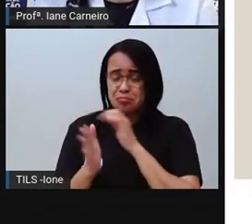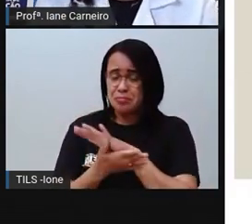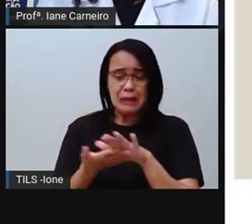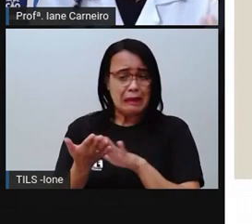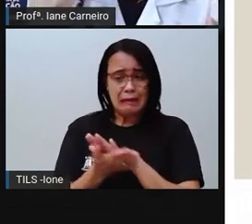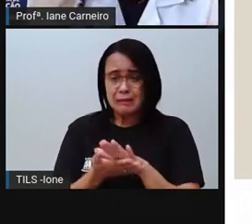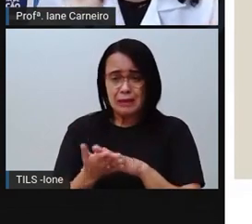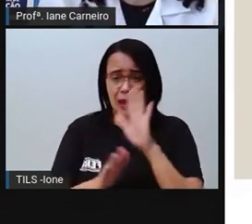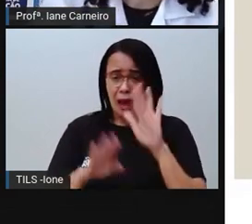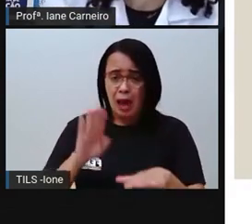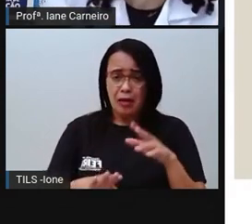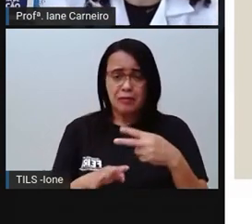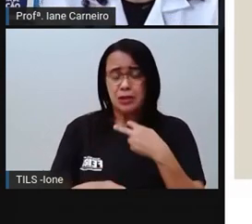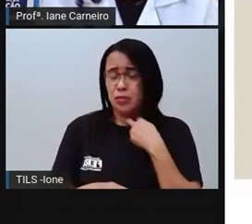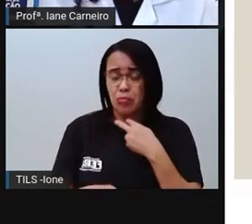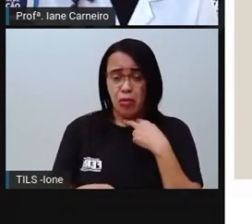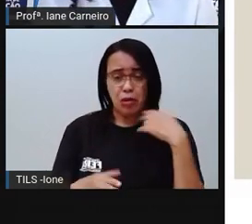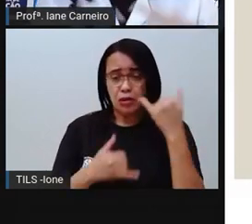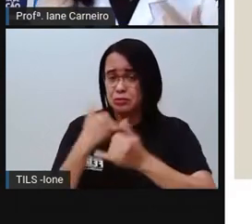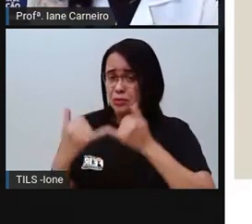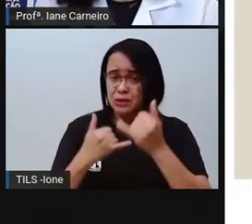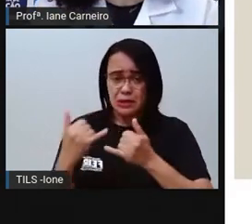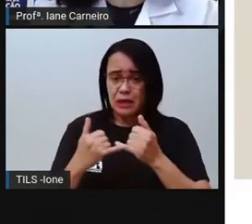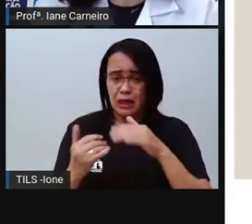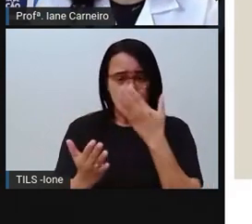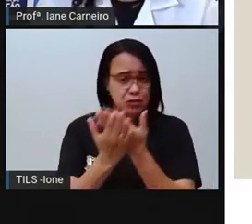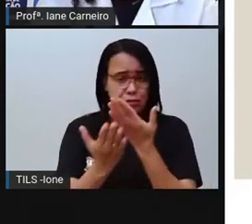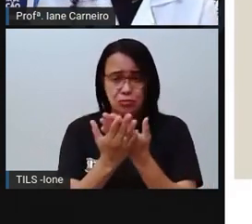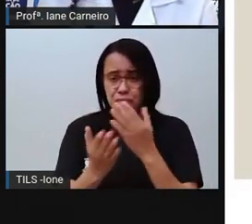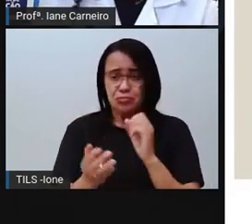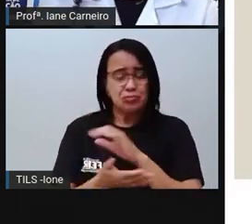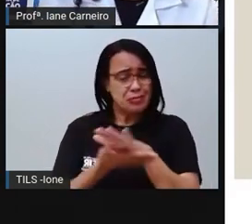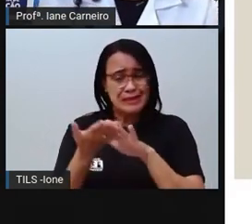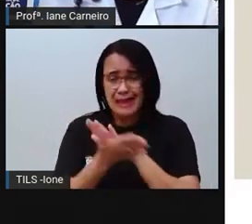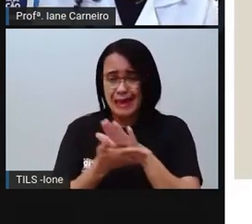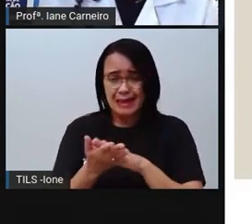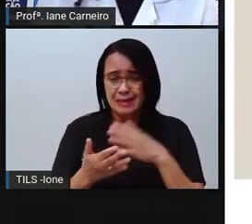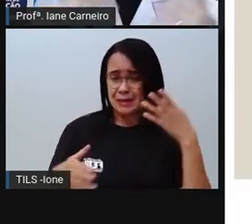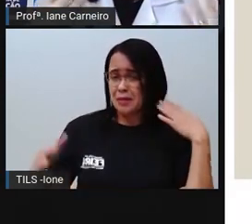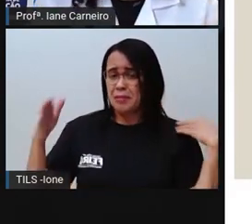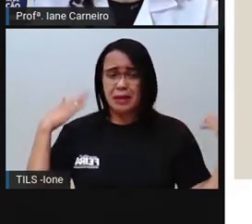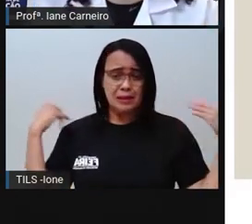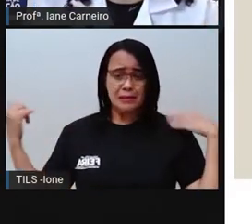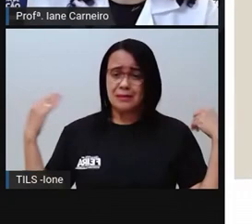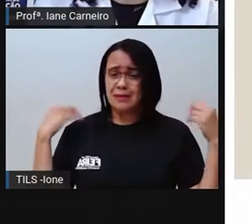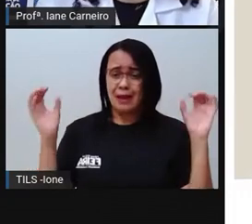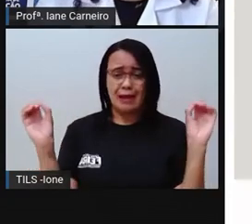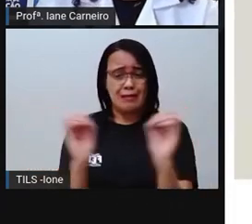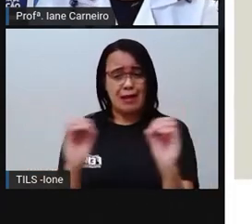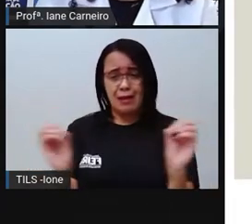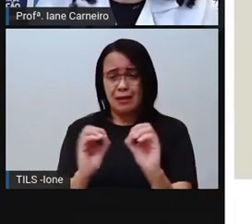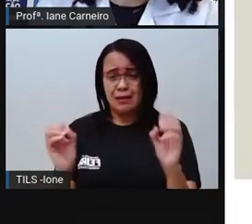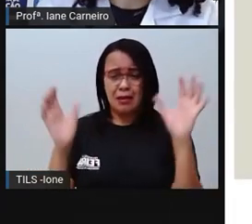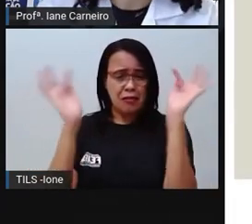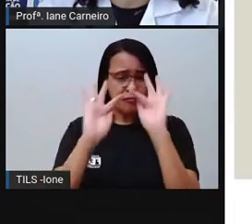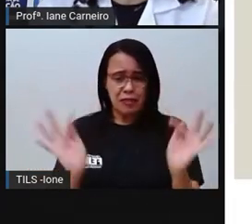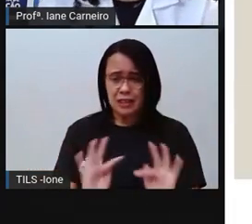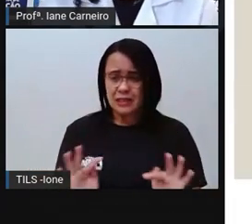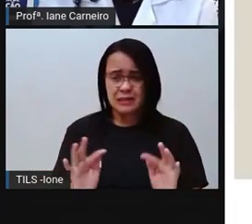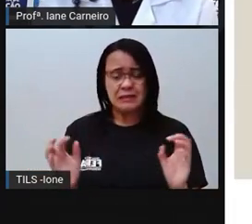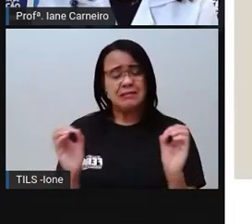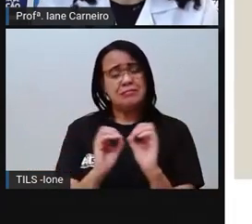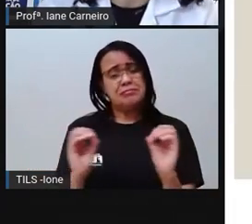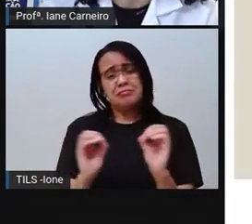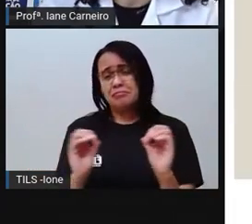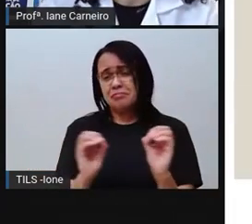brincar, que não consegue estudar, que não consegue se divertir, né? Que não consegue ser feliz. A pró sabe que tem